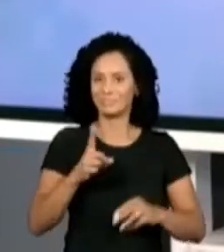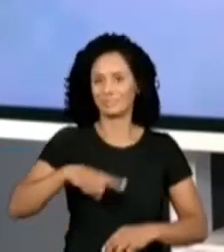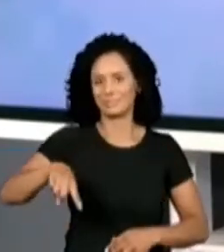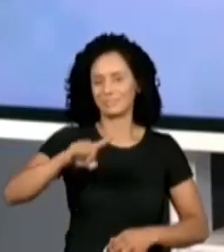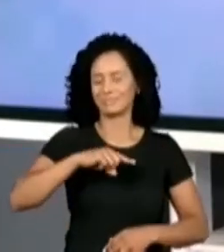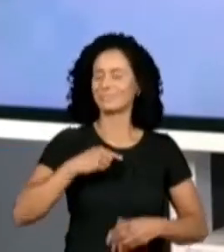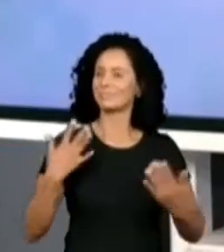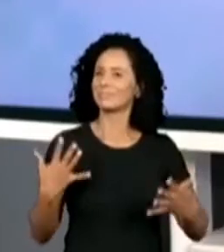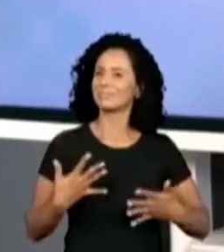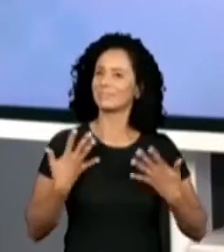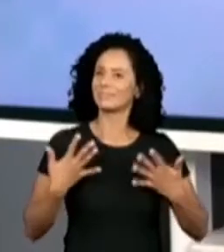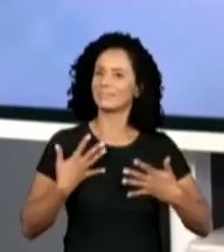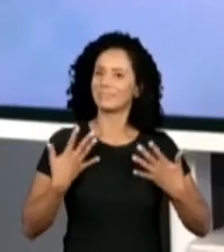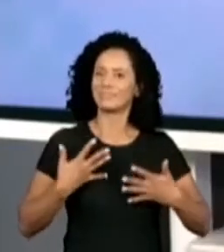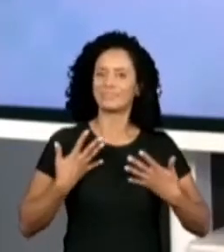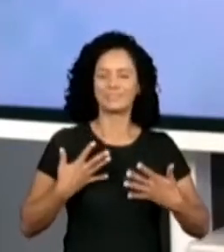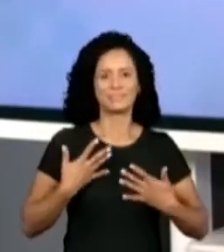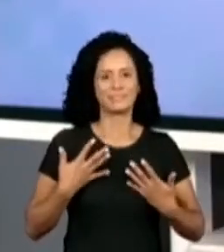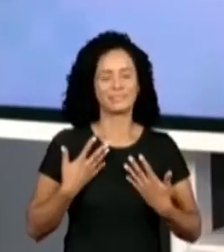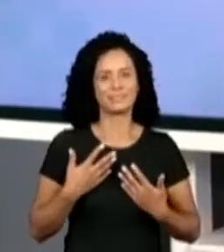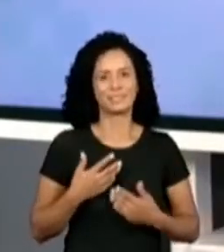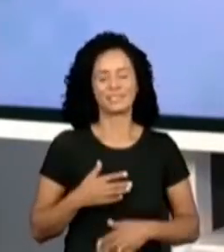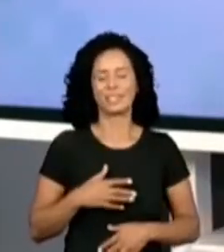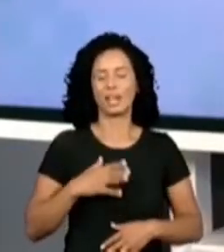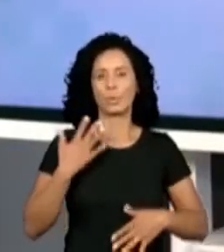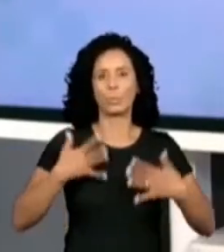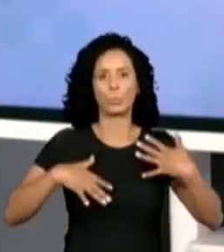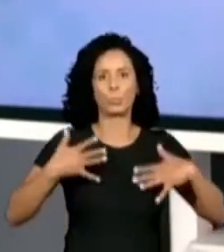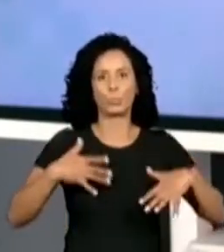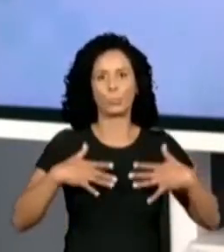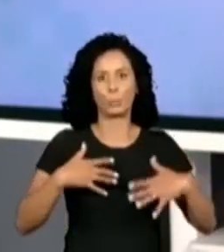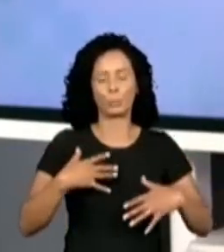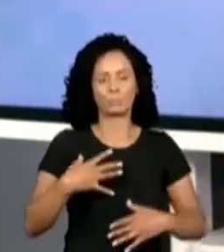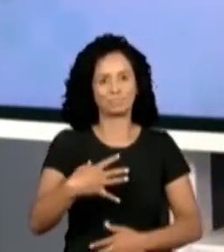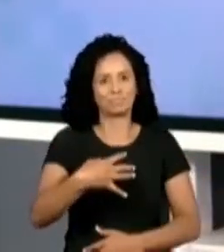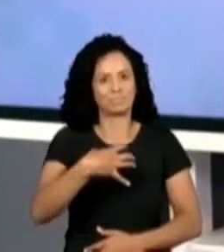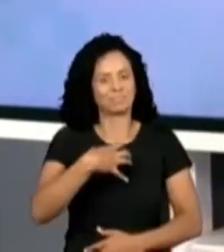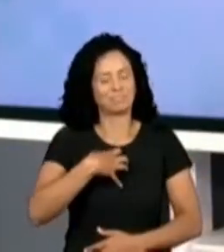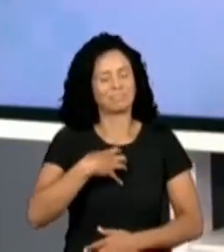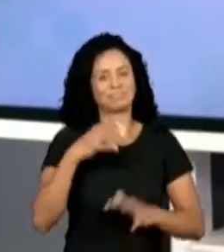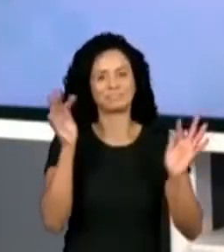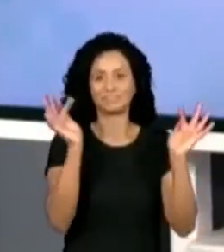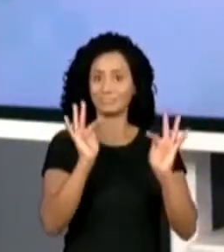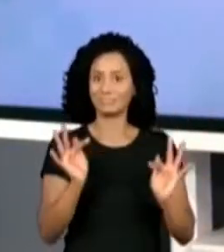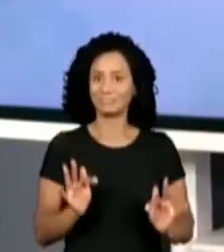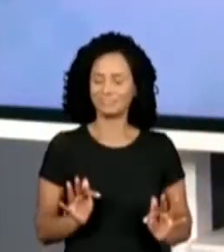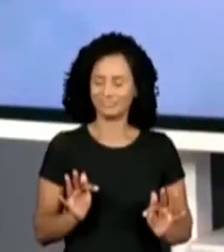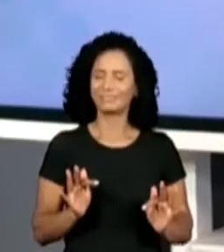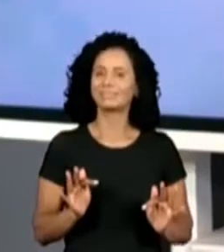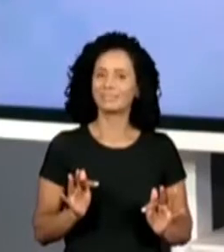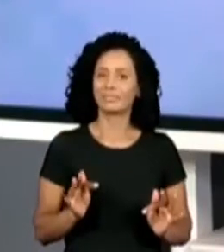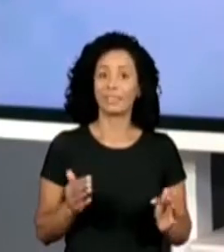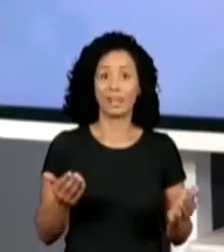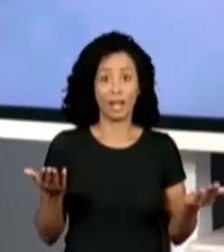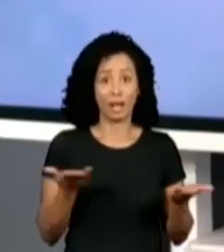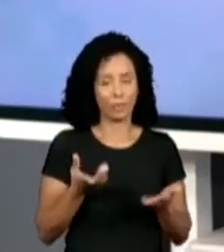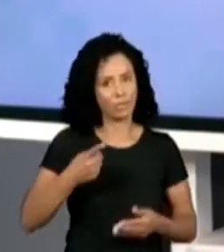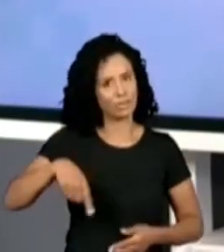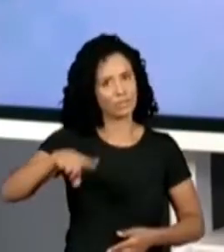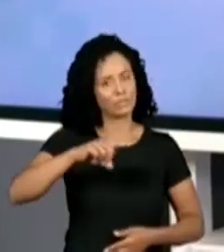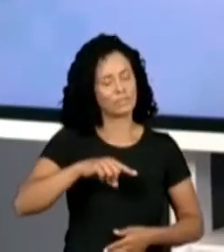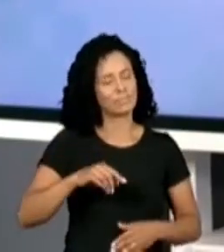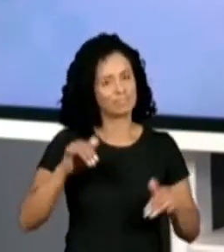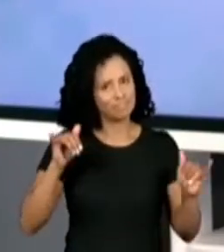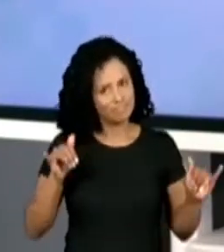-energizado com a bateria lá em cima. Because now we go to the end of the term. Agora a gente vai direto aí